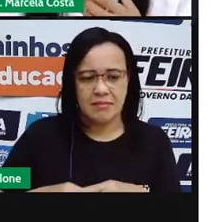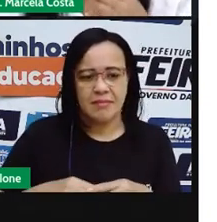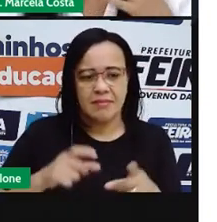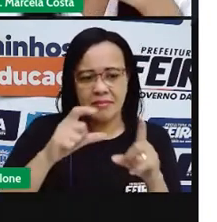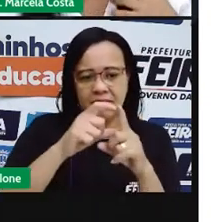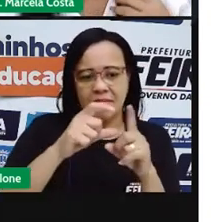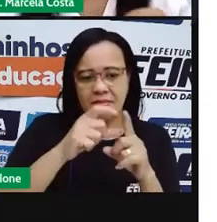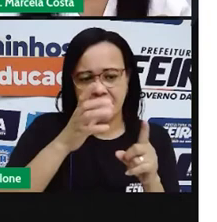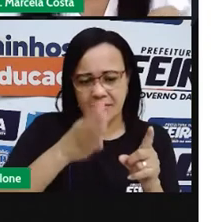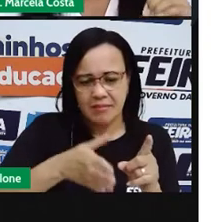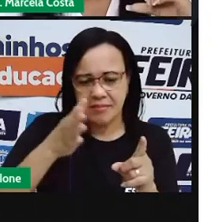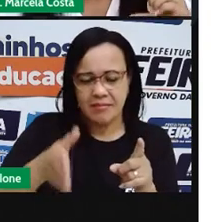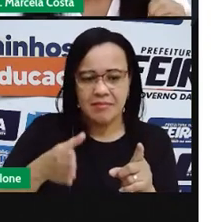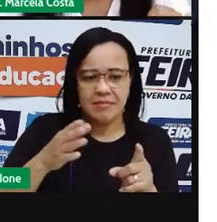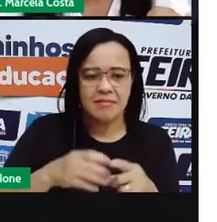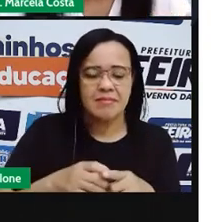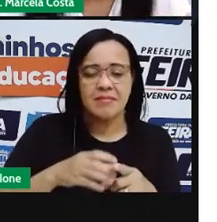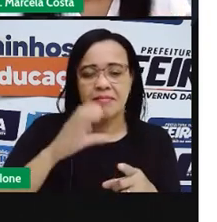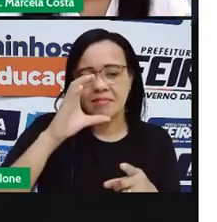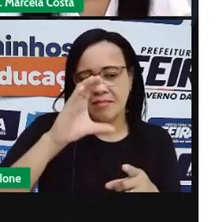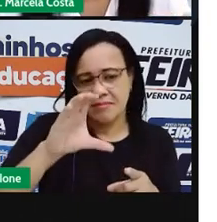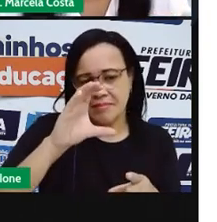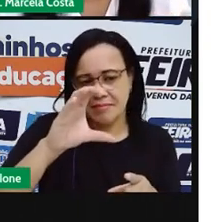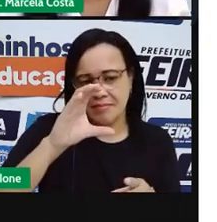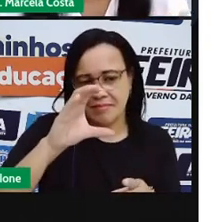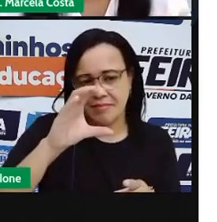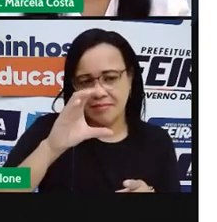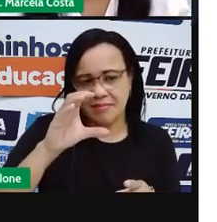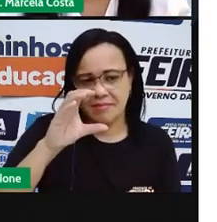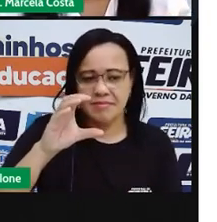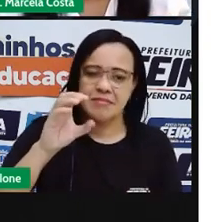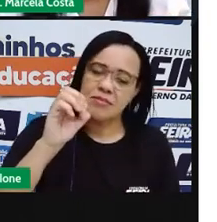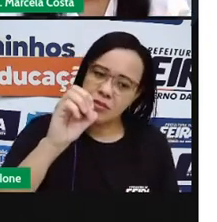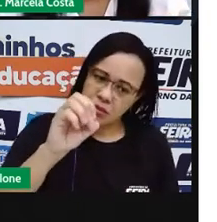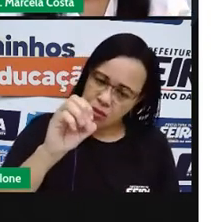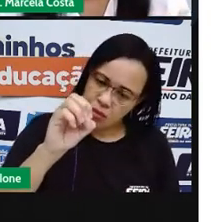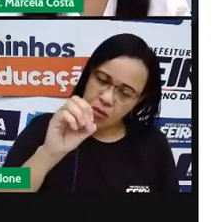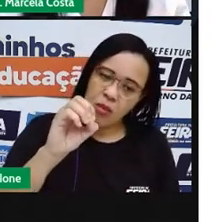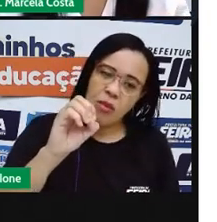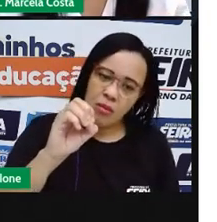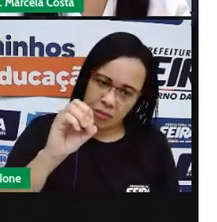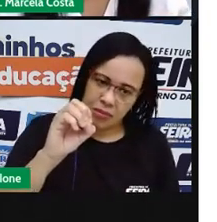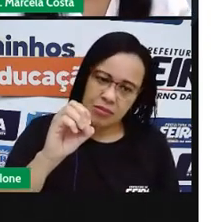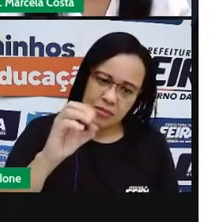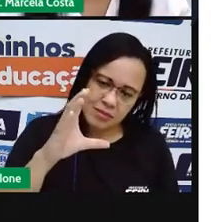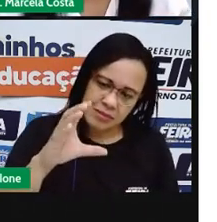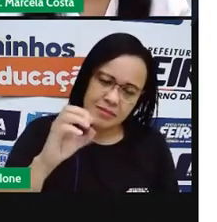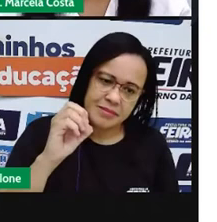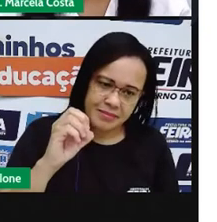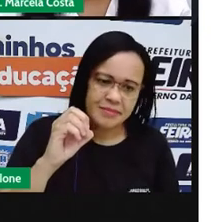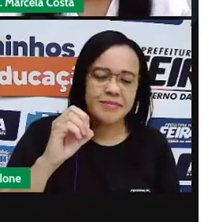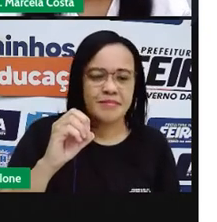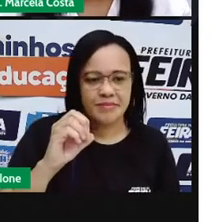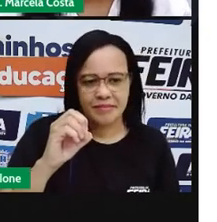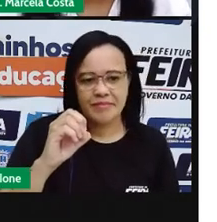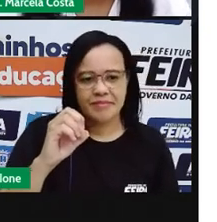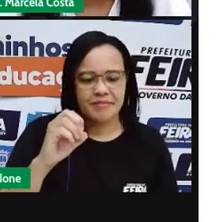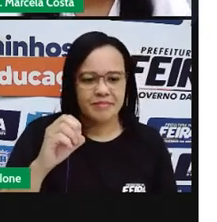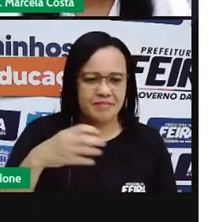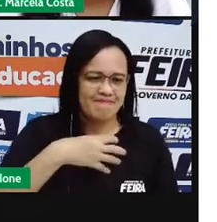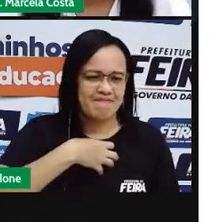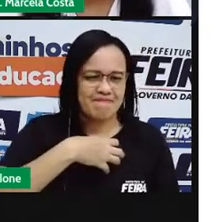co, o som da letra três junto com a vogal O. Produzindo aí esse som.